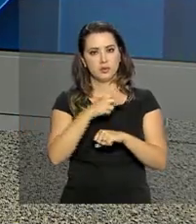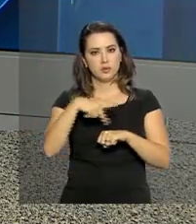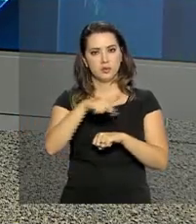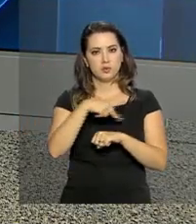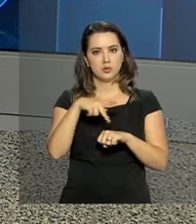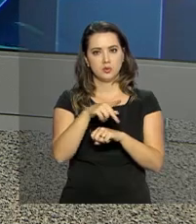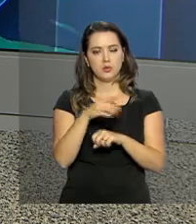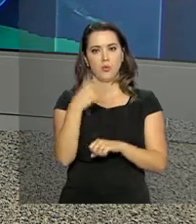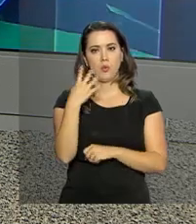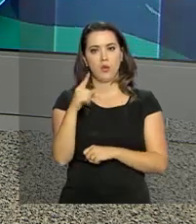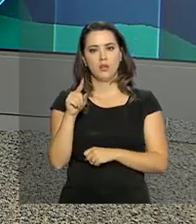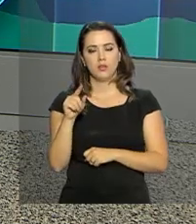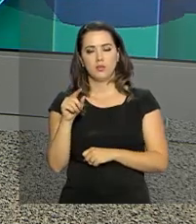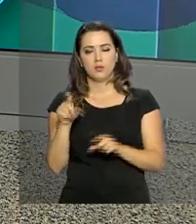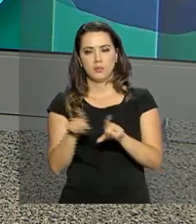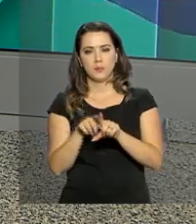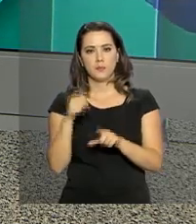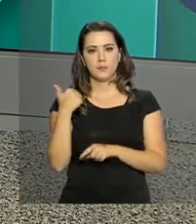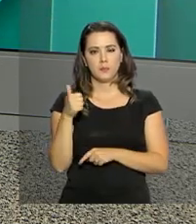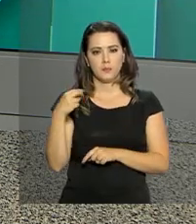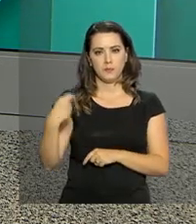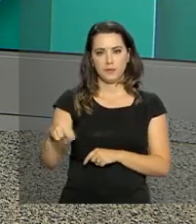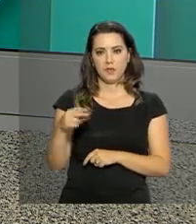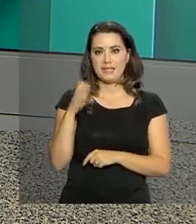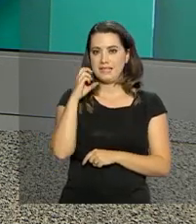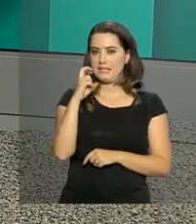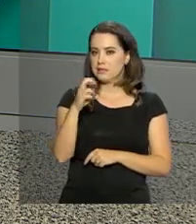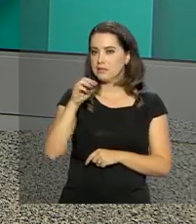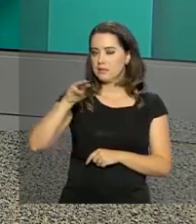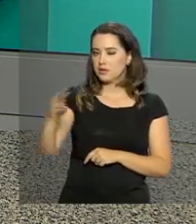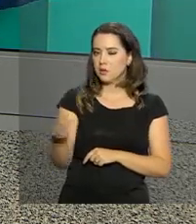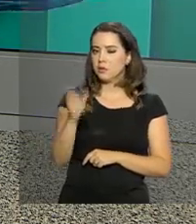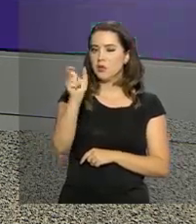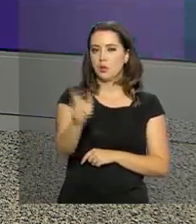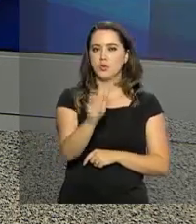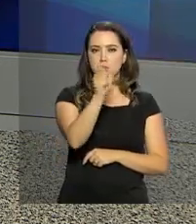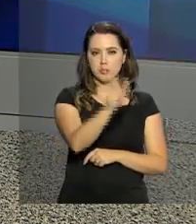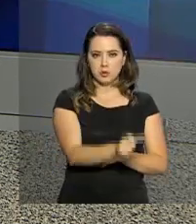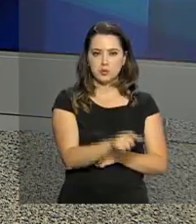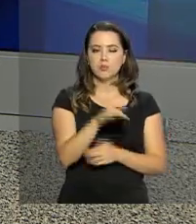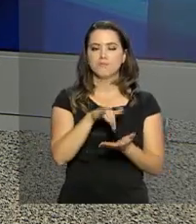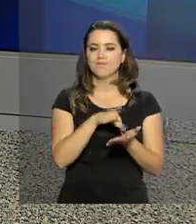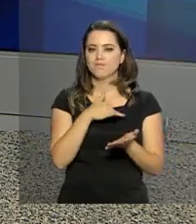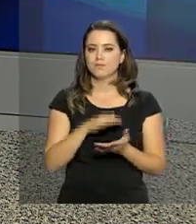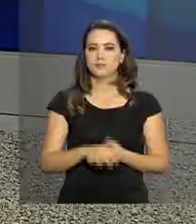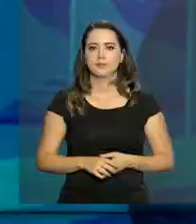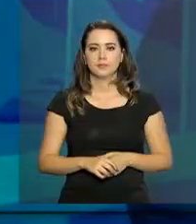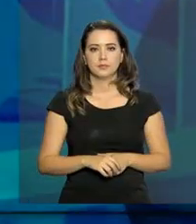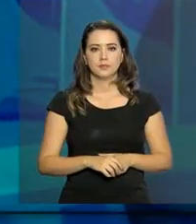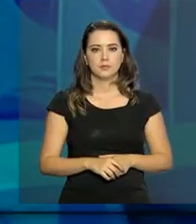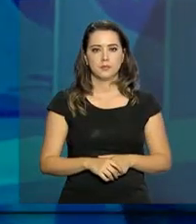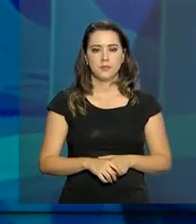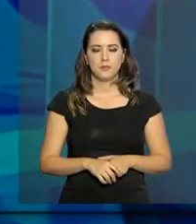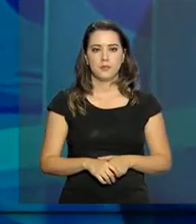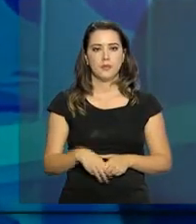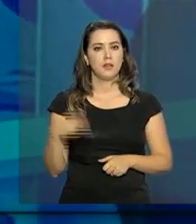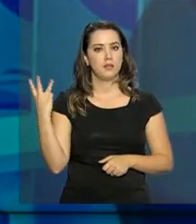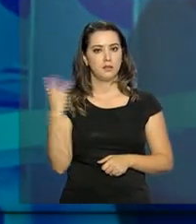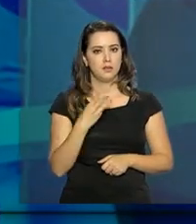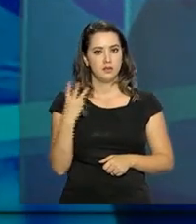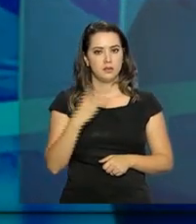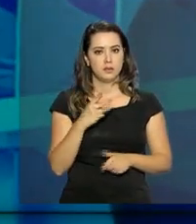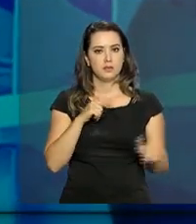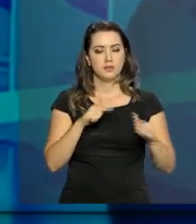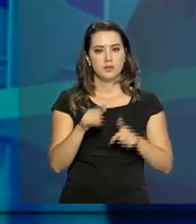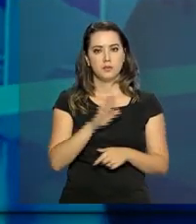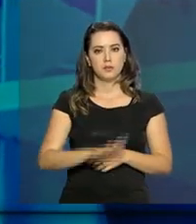4 e 11 de novembro. 5,5 milhões de pessoas estão inscritas. A terceira